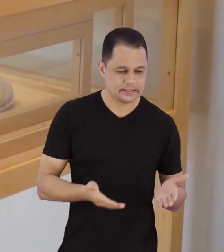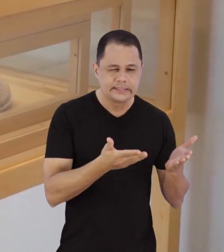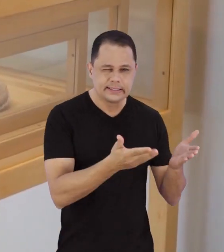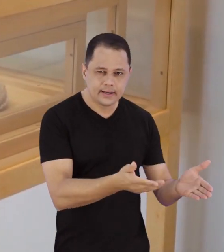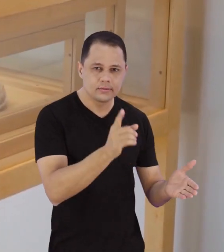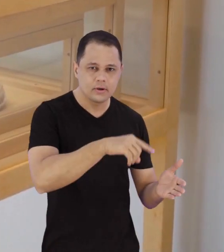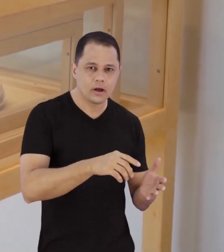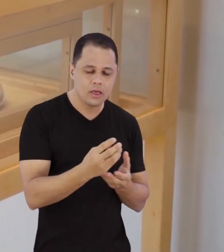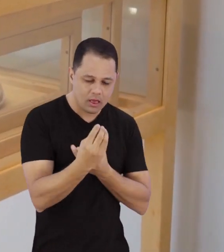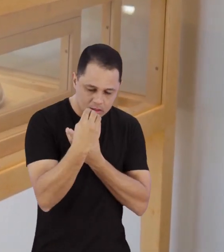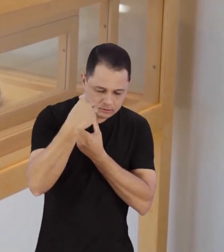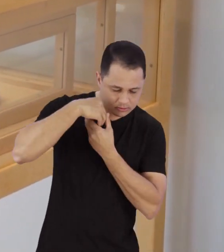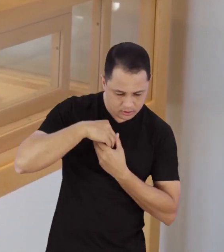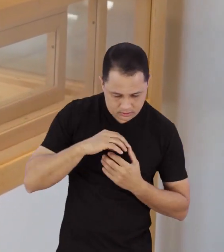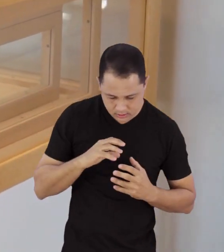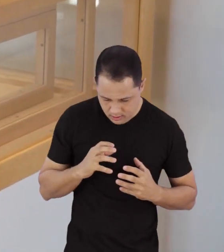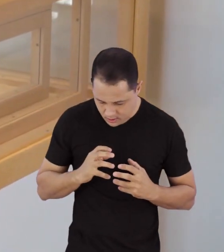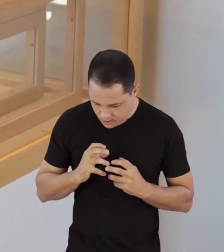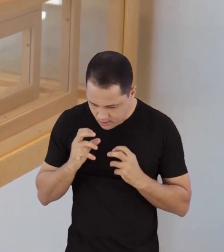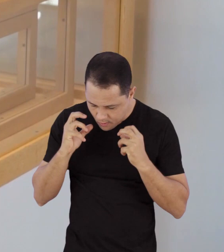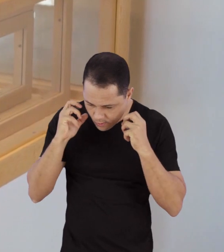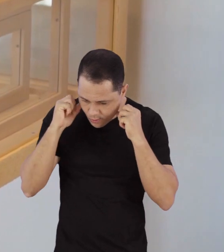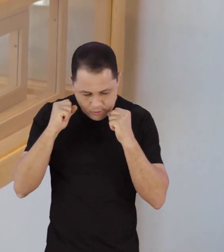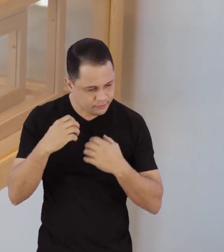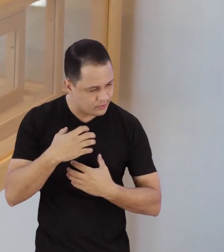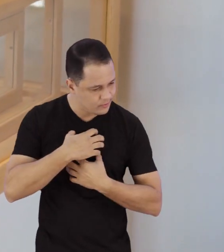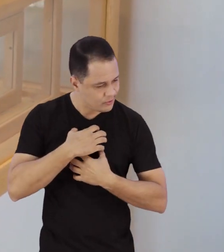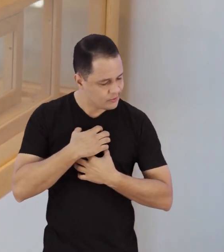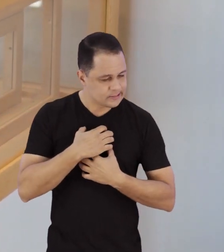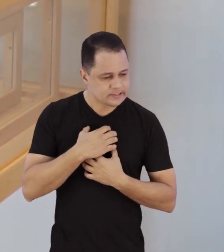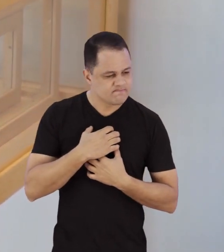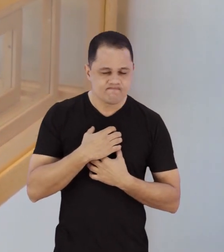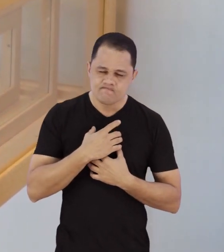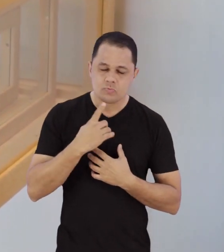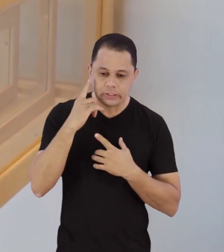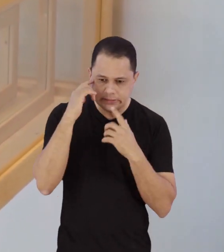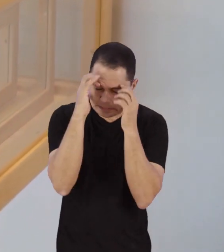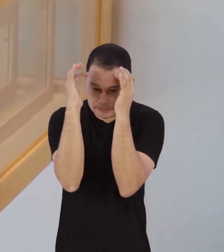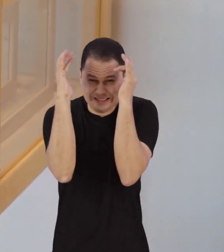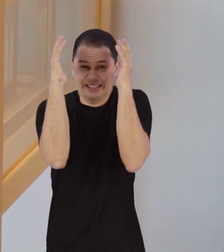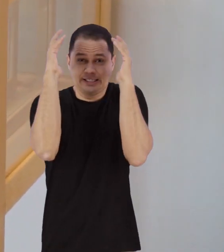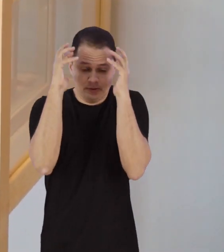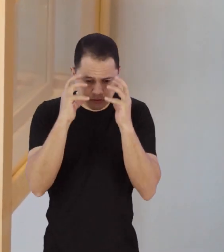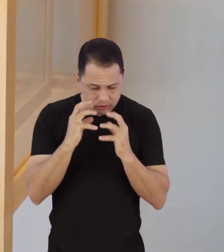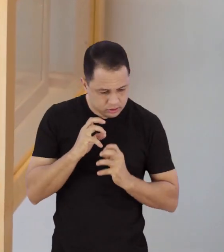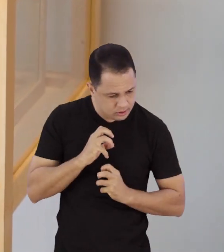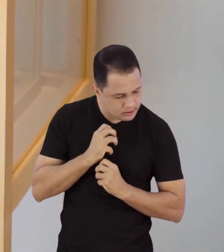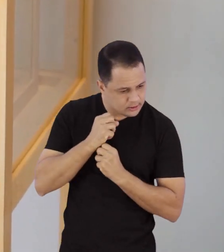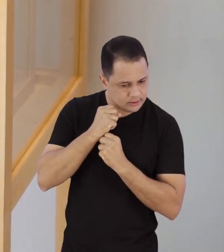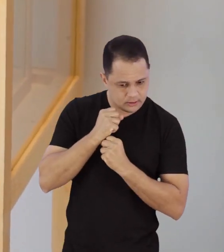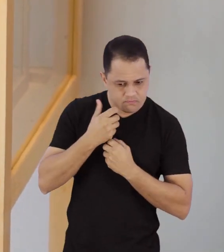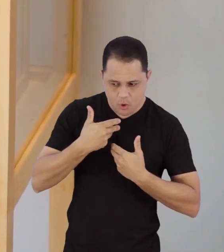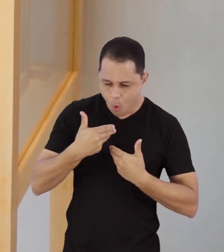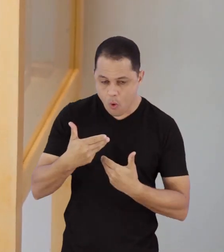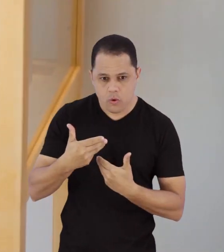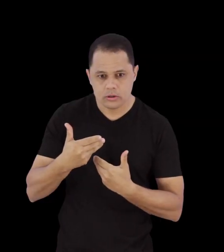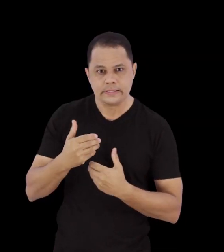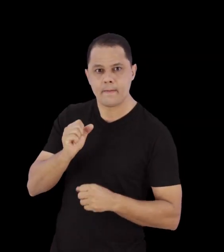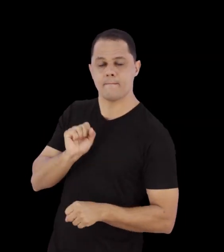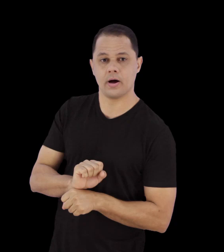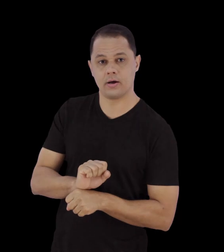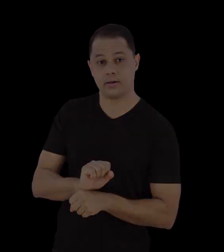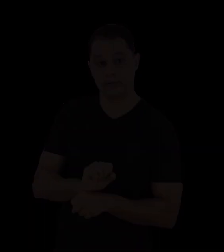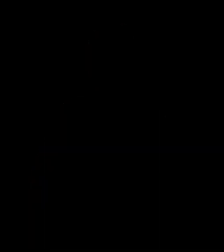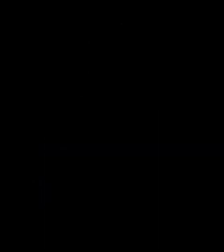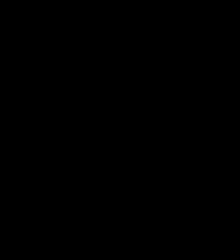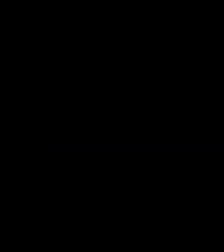sugere a escuta da raridade do silêncio interior em nós mesmos, dos nossos ruídos psíquicos, e nos convida a fazer a